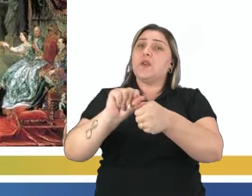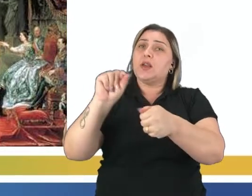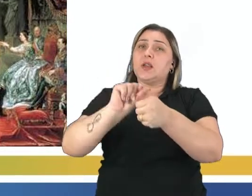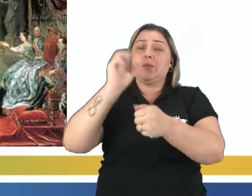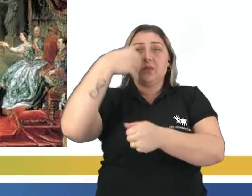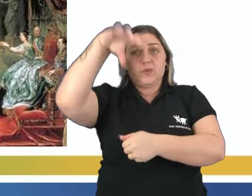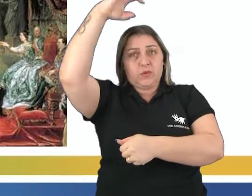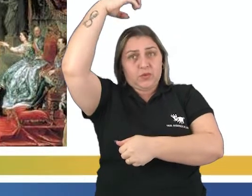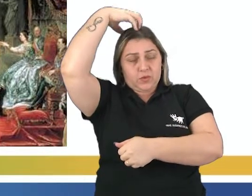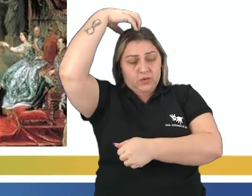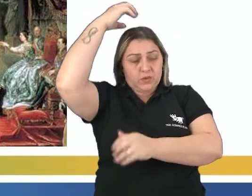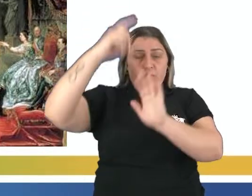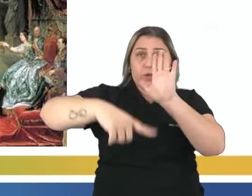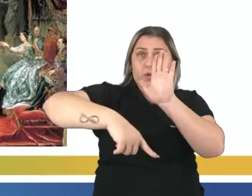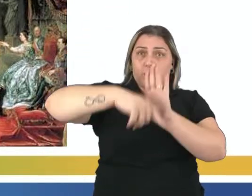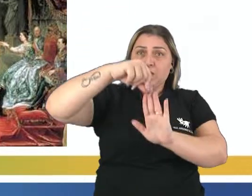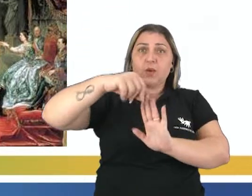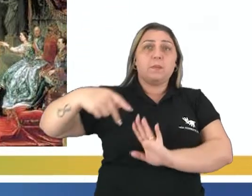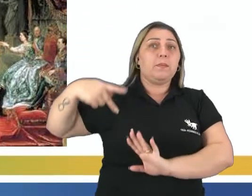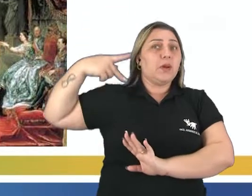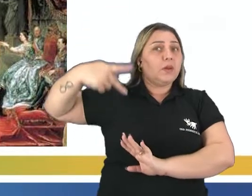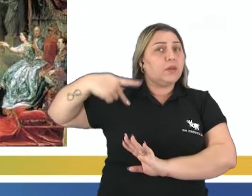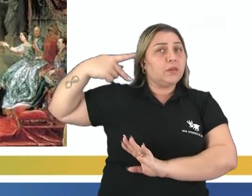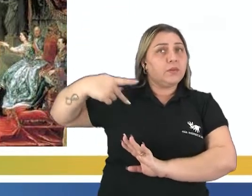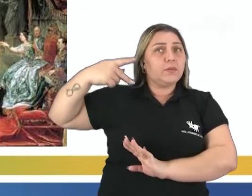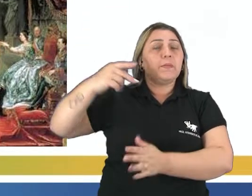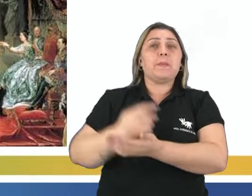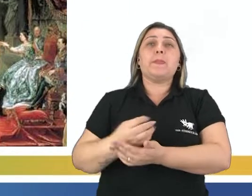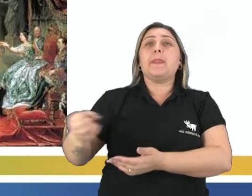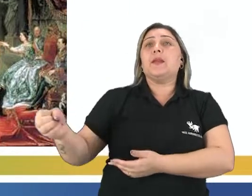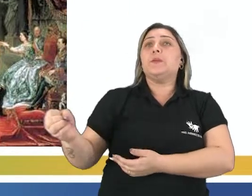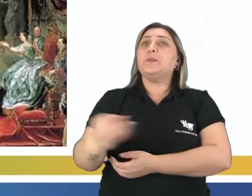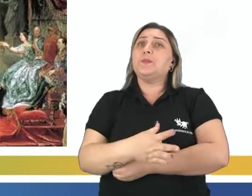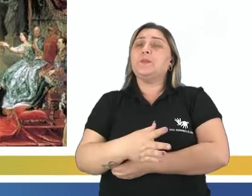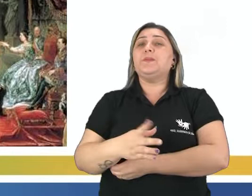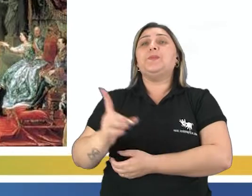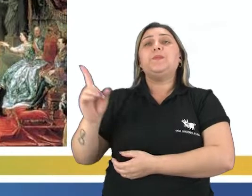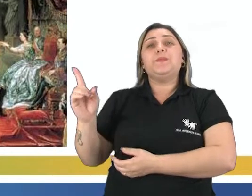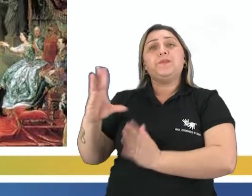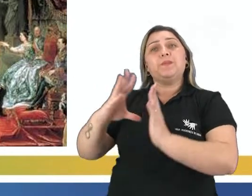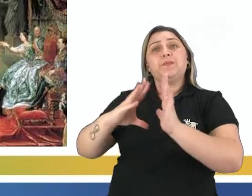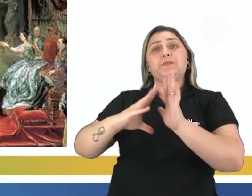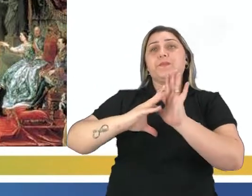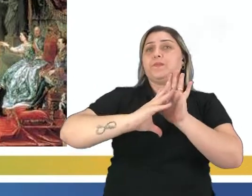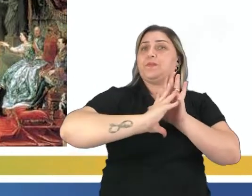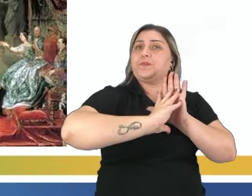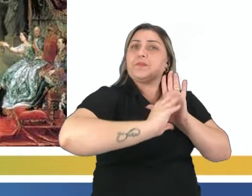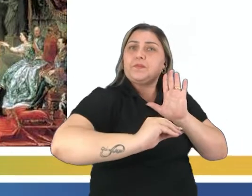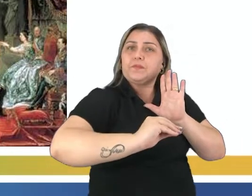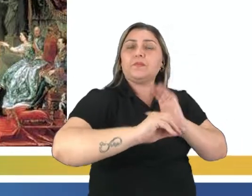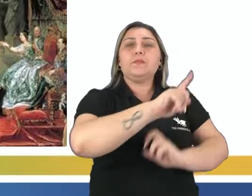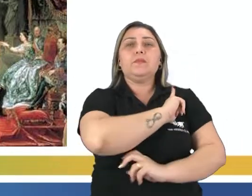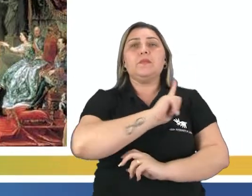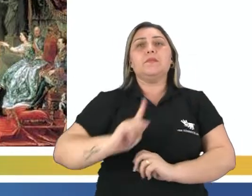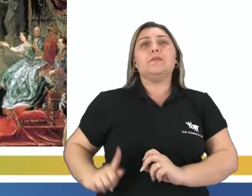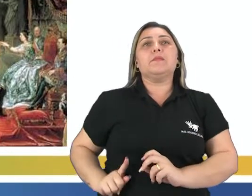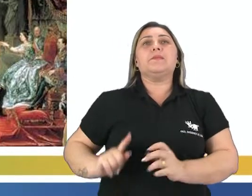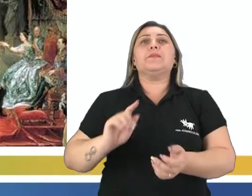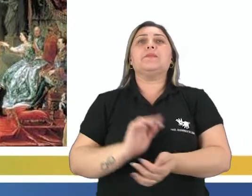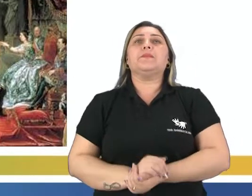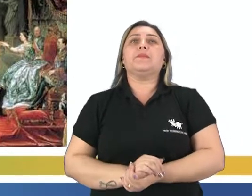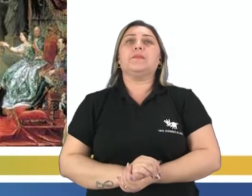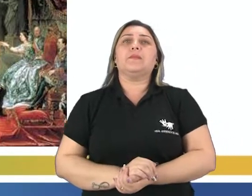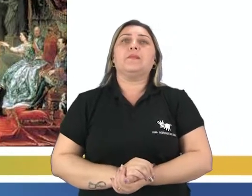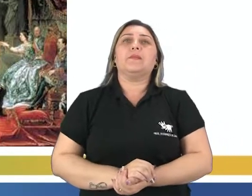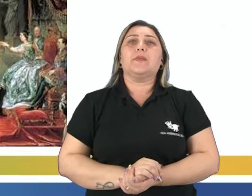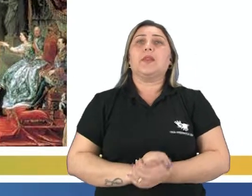constitucional parlamentarista, que é essa nova monarquia, essa nova forma de governo. A monarquia